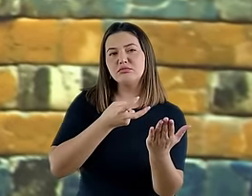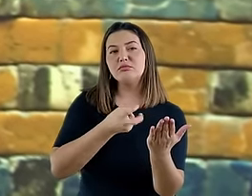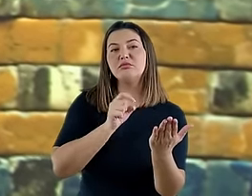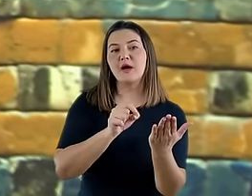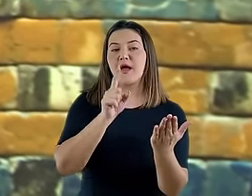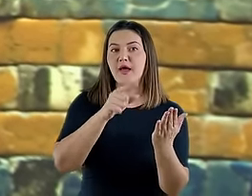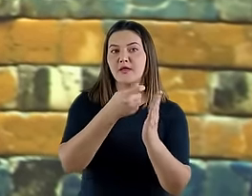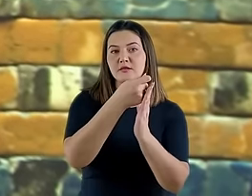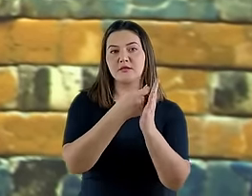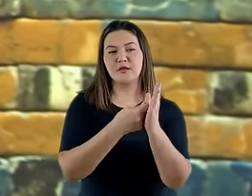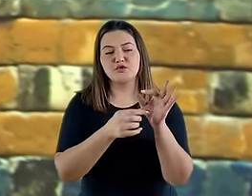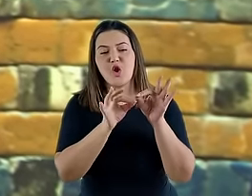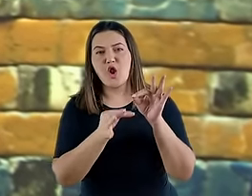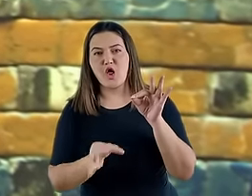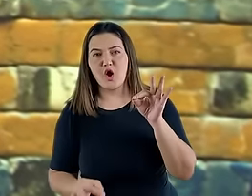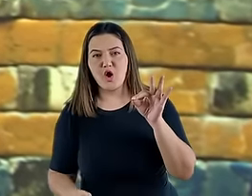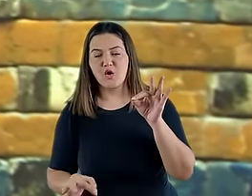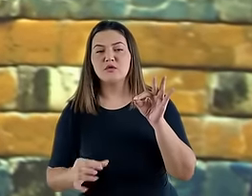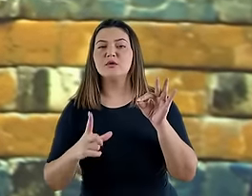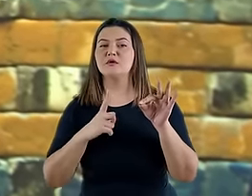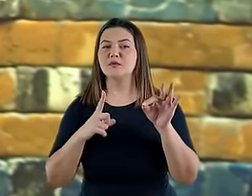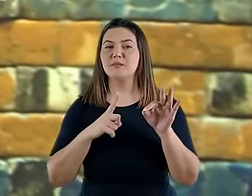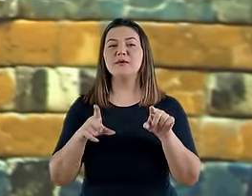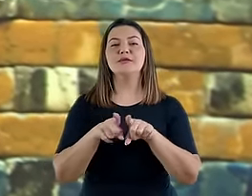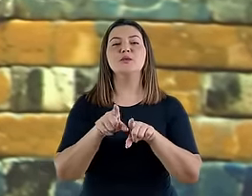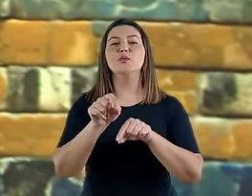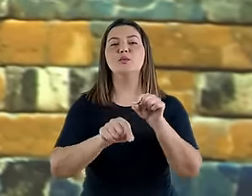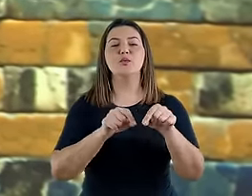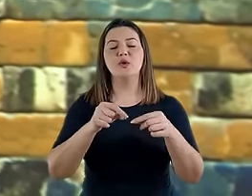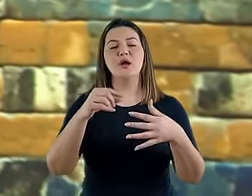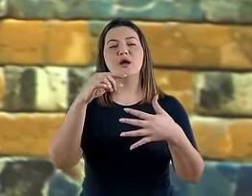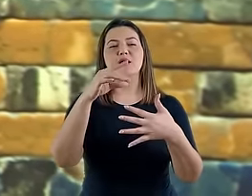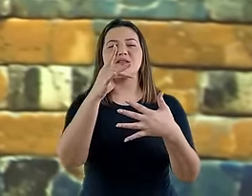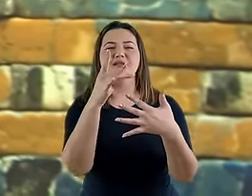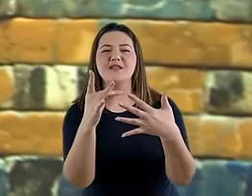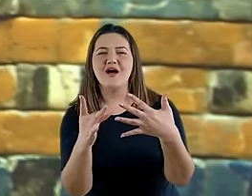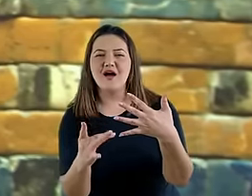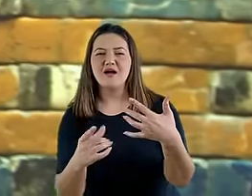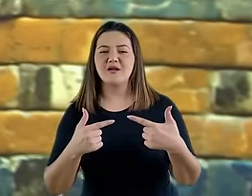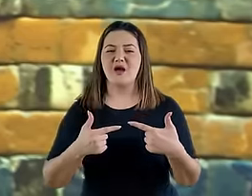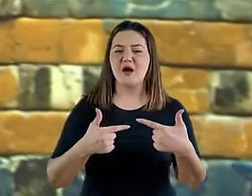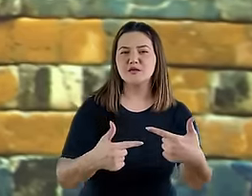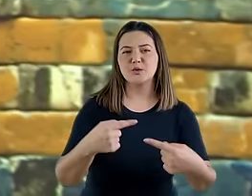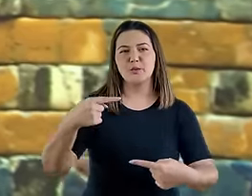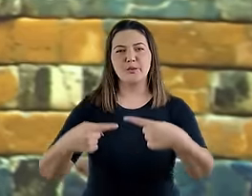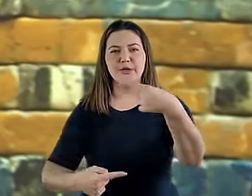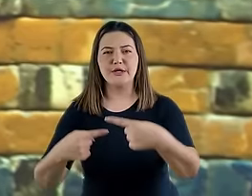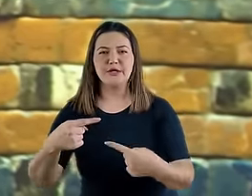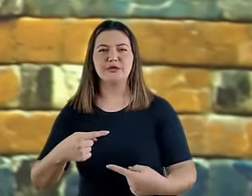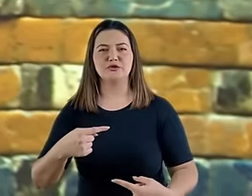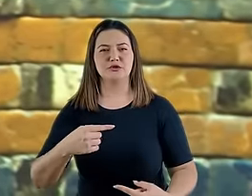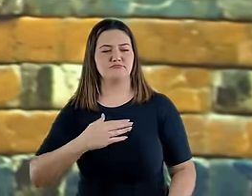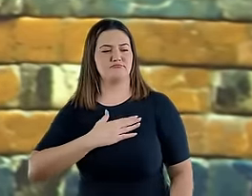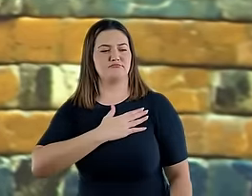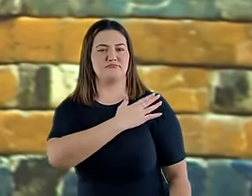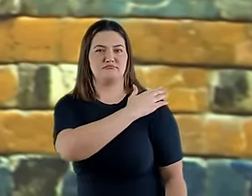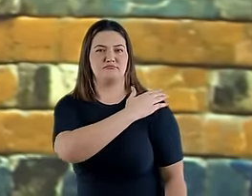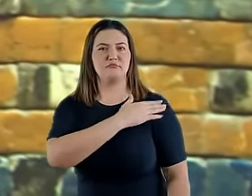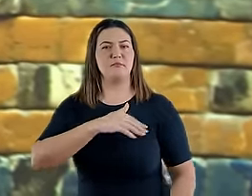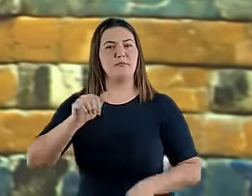é que ele é longo e repleto de descrições detalhadas sobre ações políticas, militares,